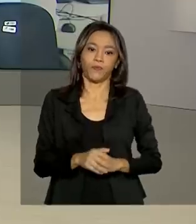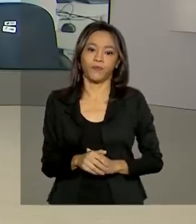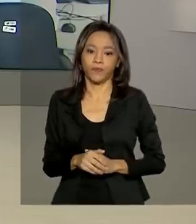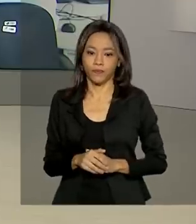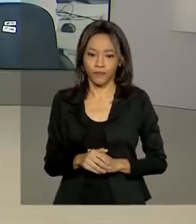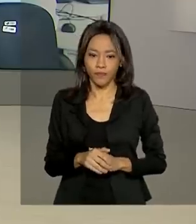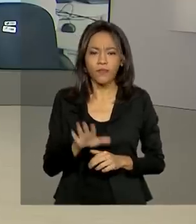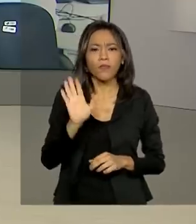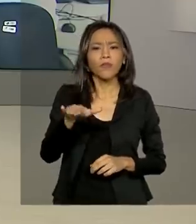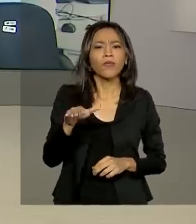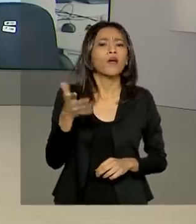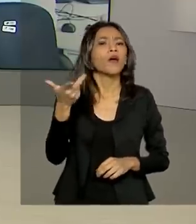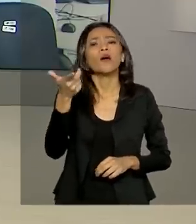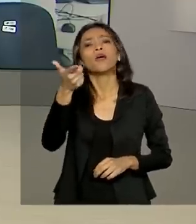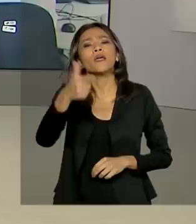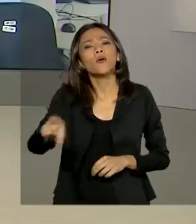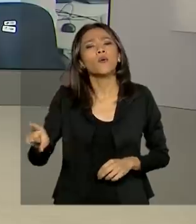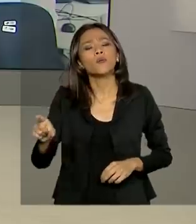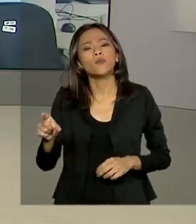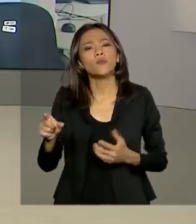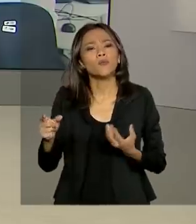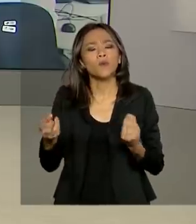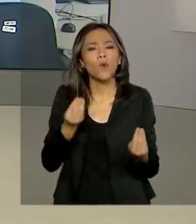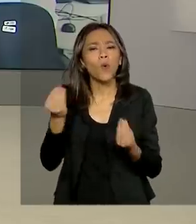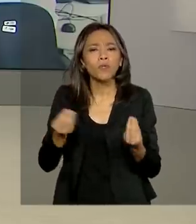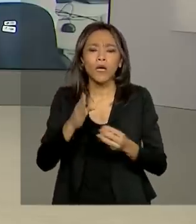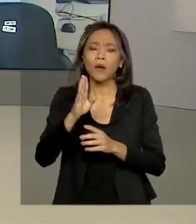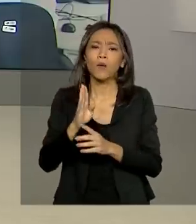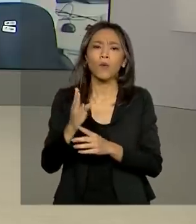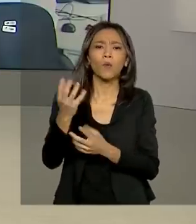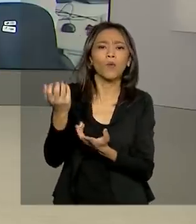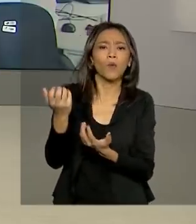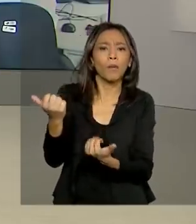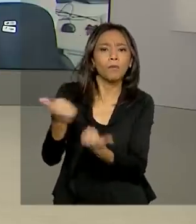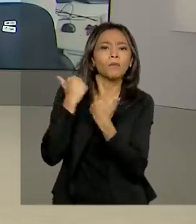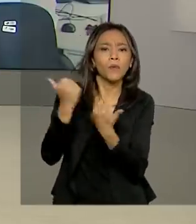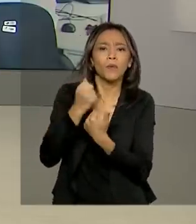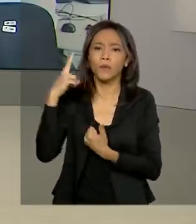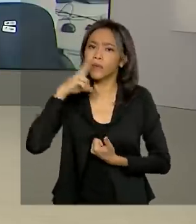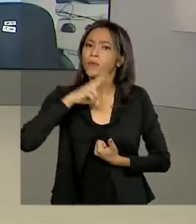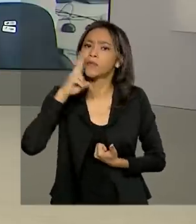Cláudia, e falando aí em benefício, como é que está aí o calendário do auxílio emergencial?